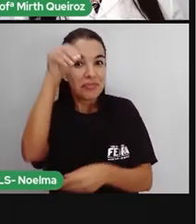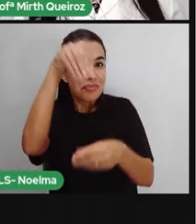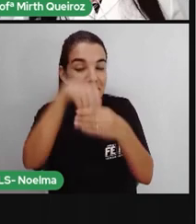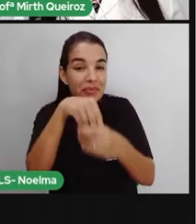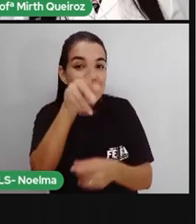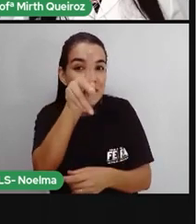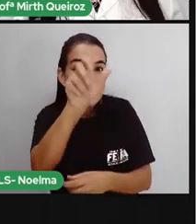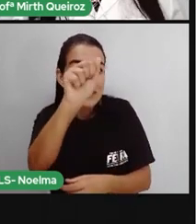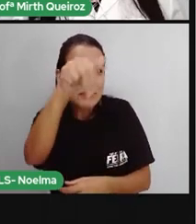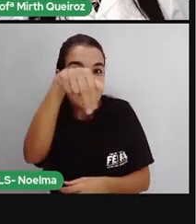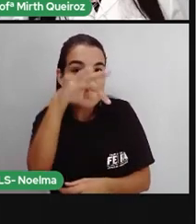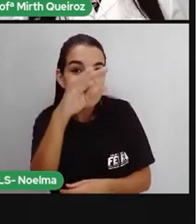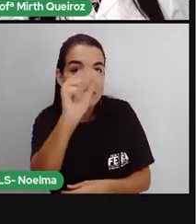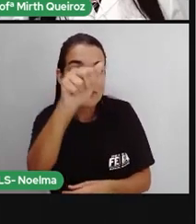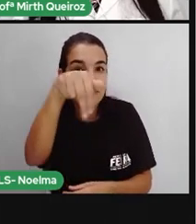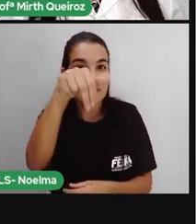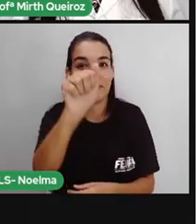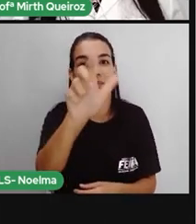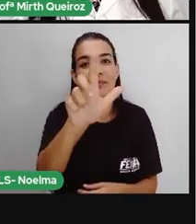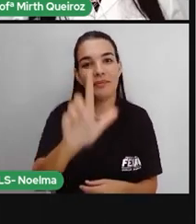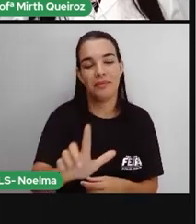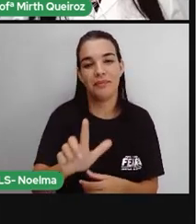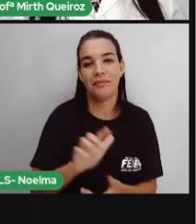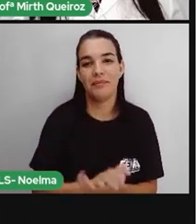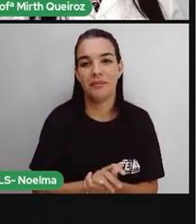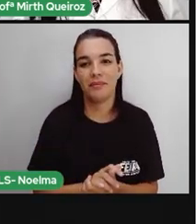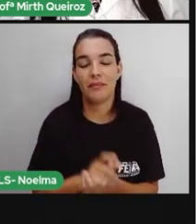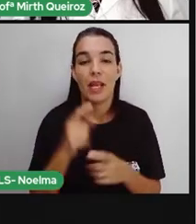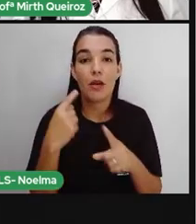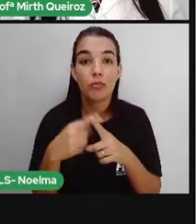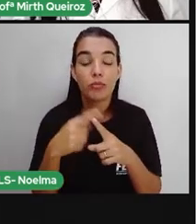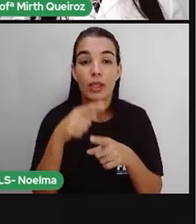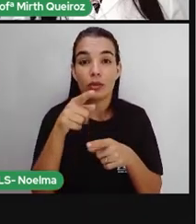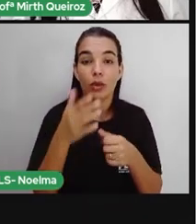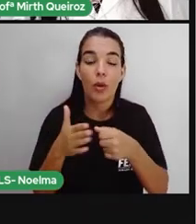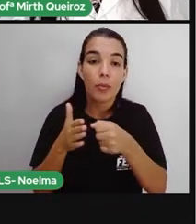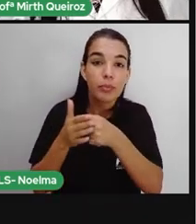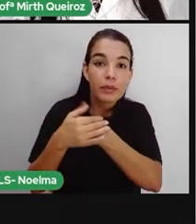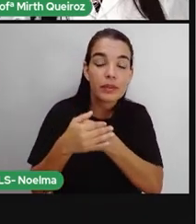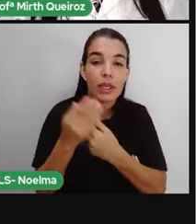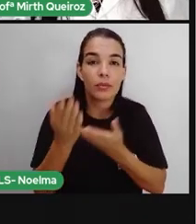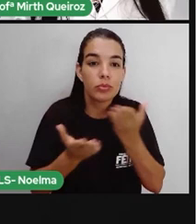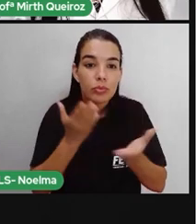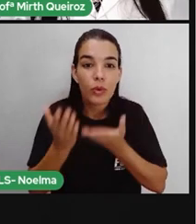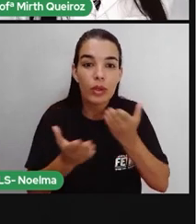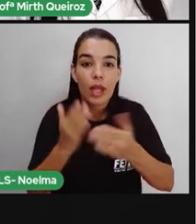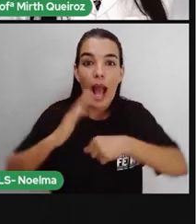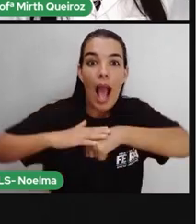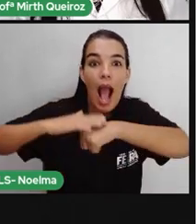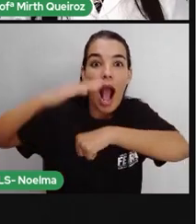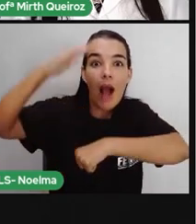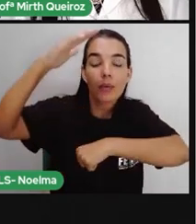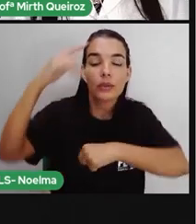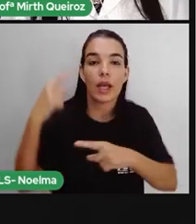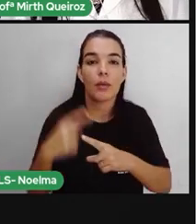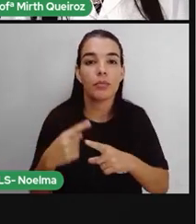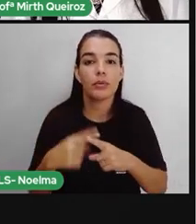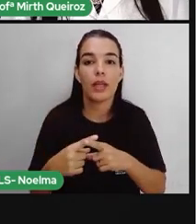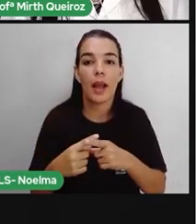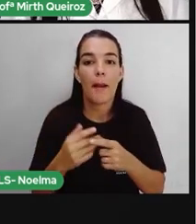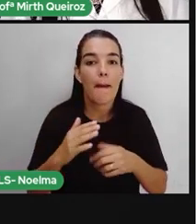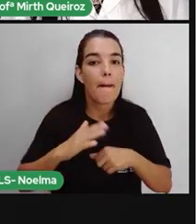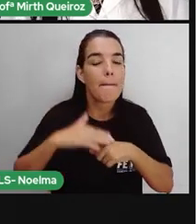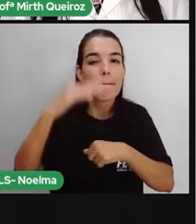lá no Pantanal. Sua preservação ambiental é alta, sendo considerado o bioma mais